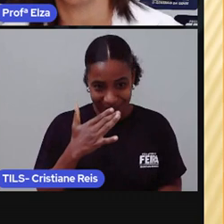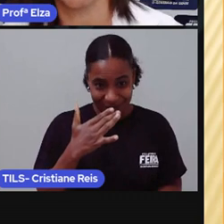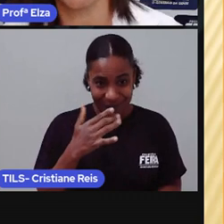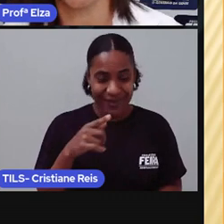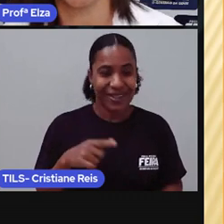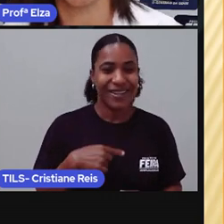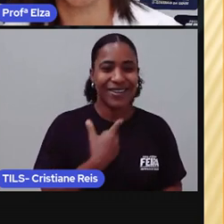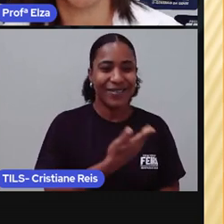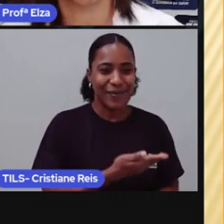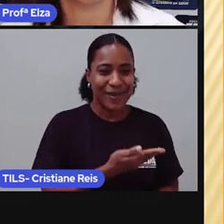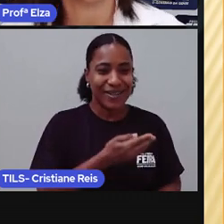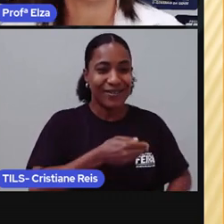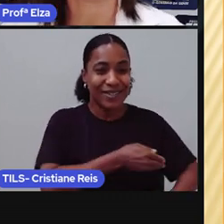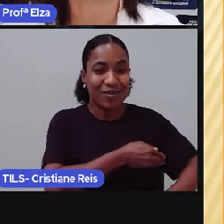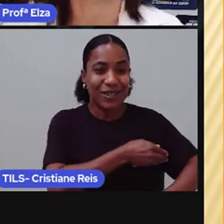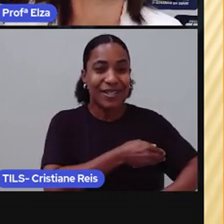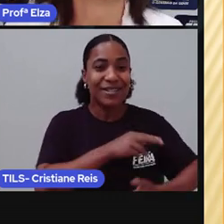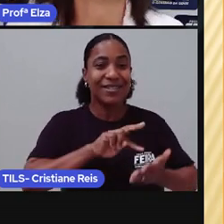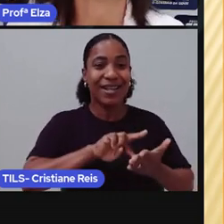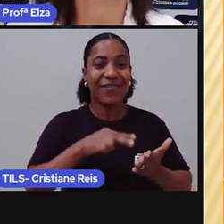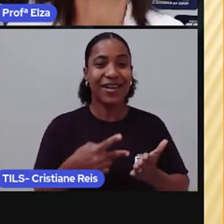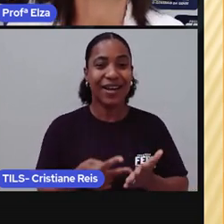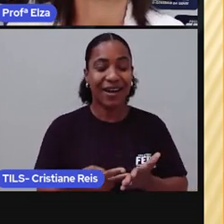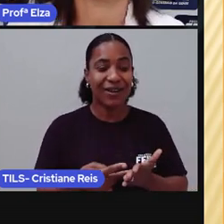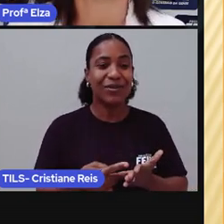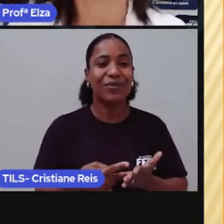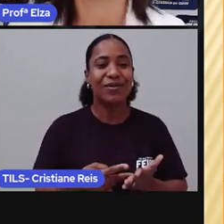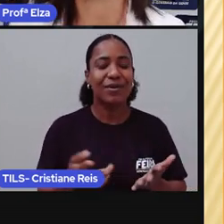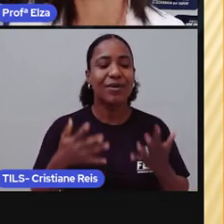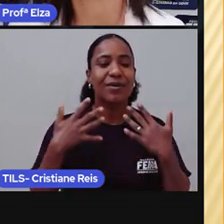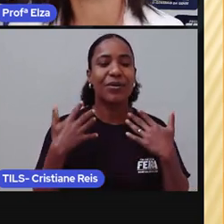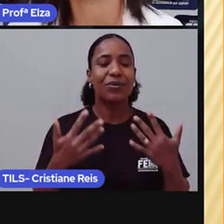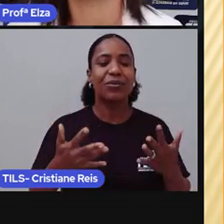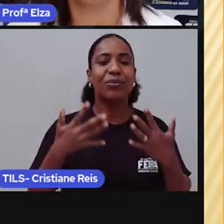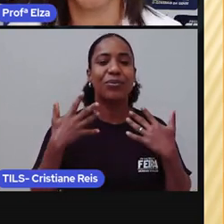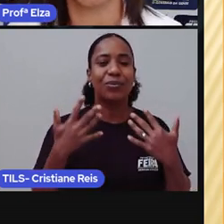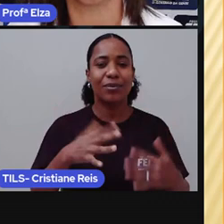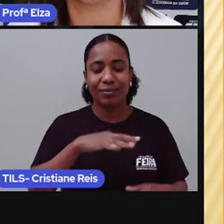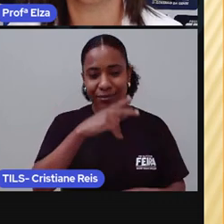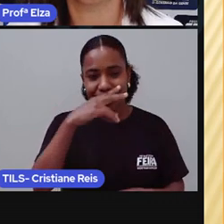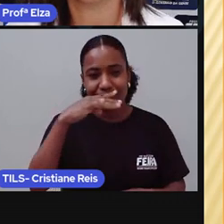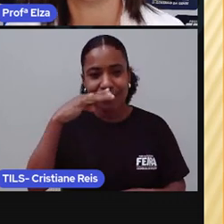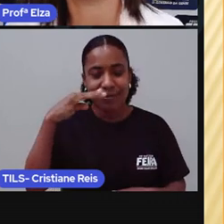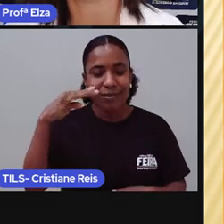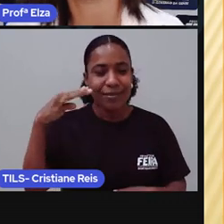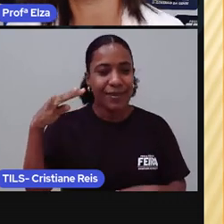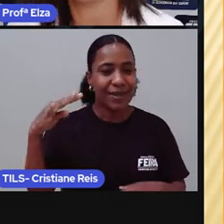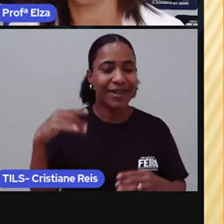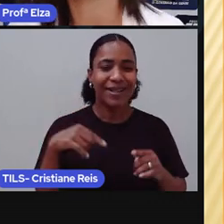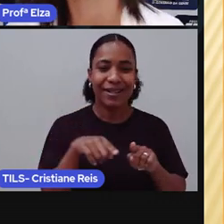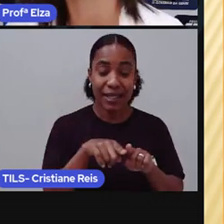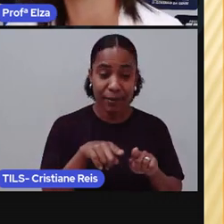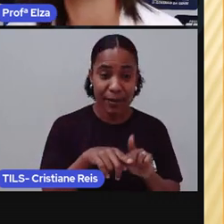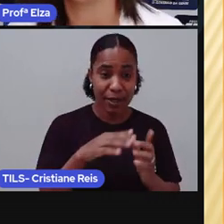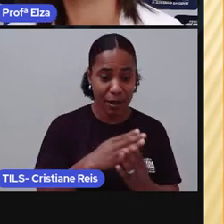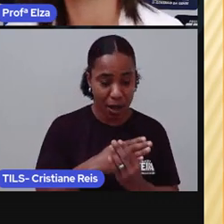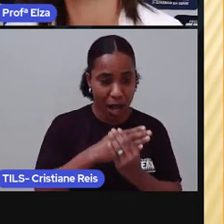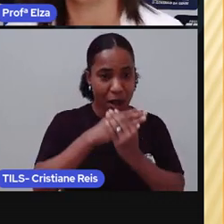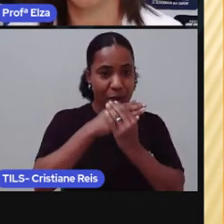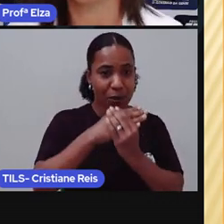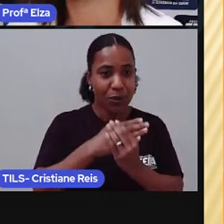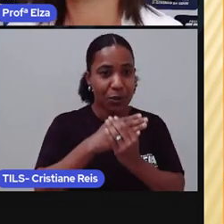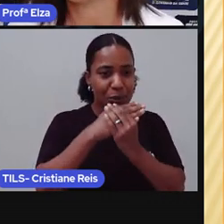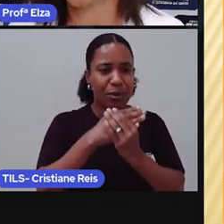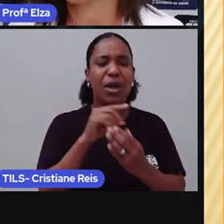fresco. Hambúrguer. É o nosso hambúrguer. Que é aquela carne bovina,